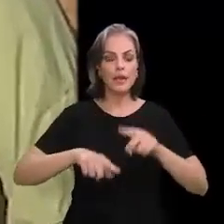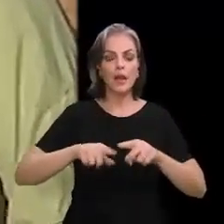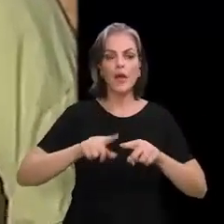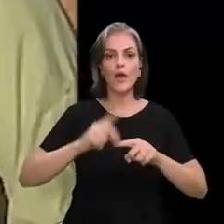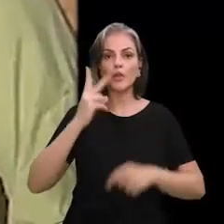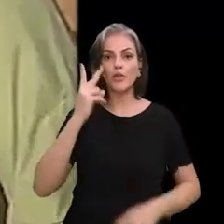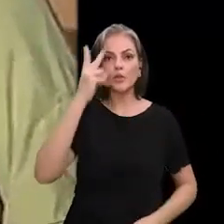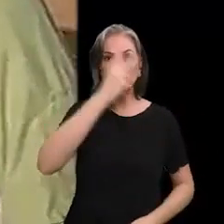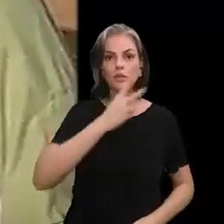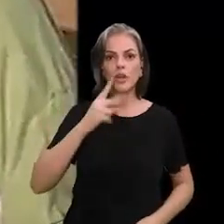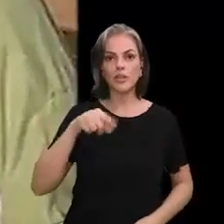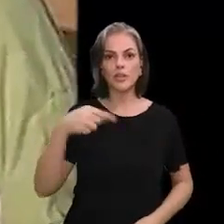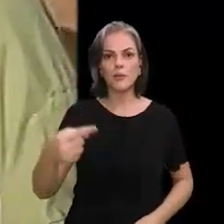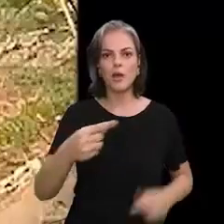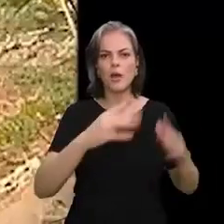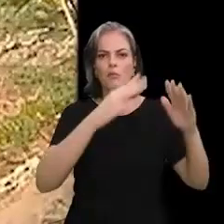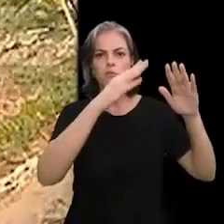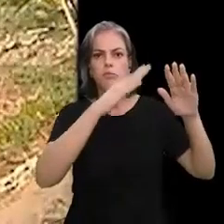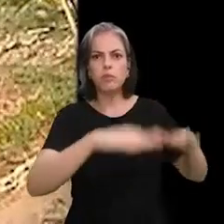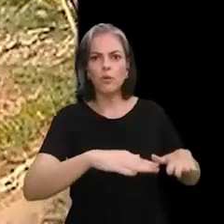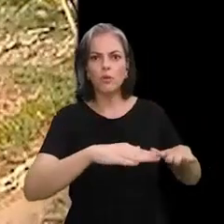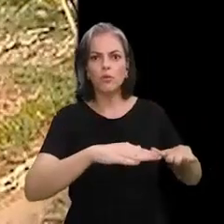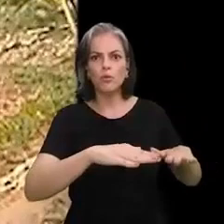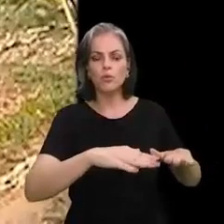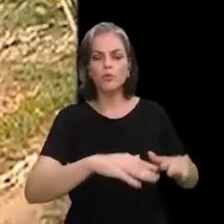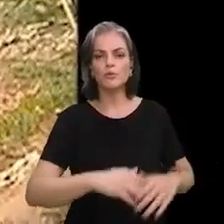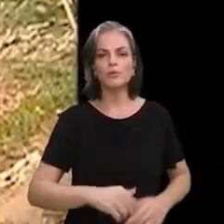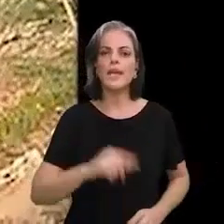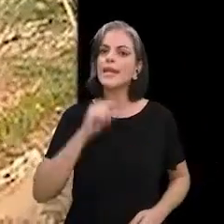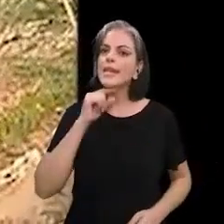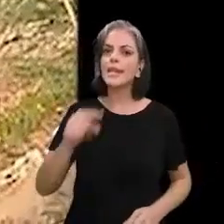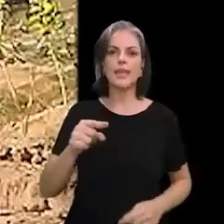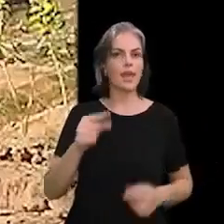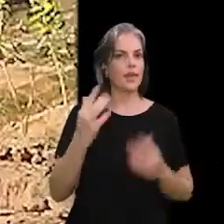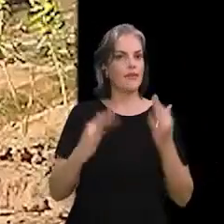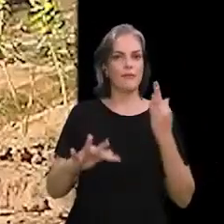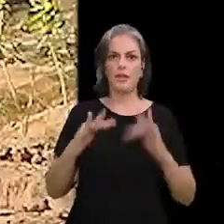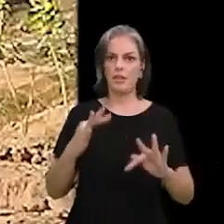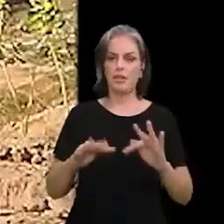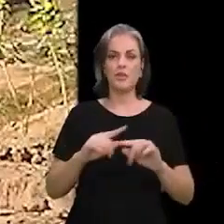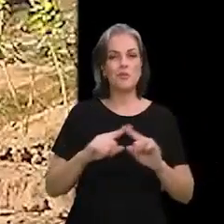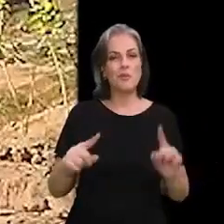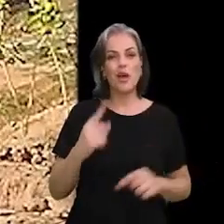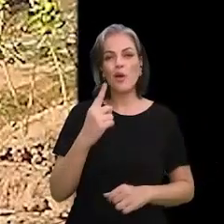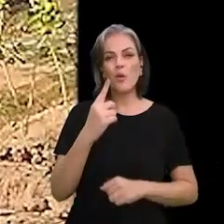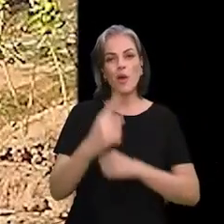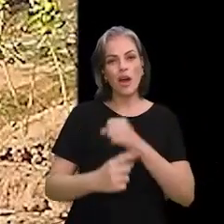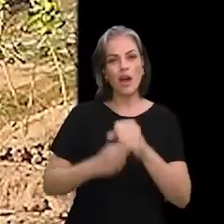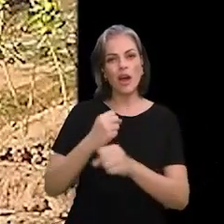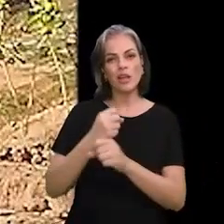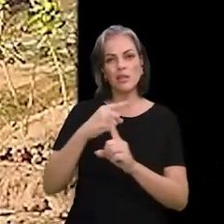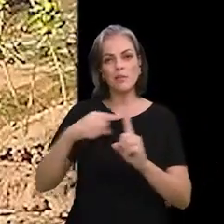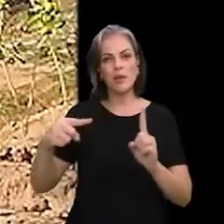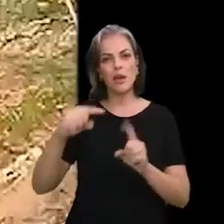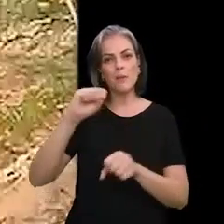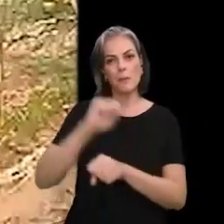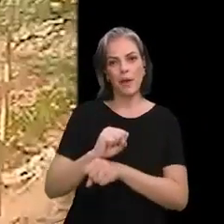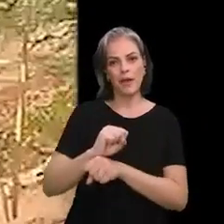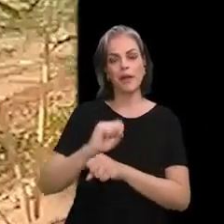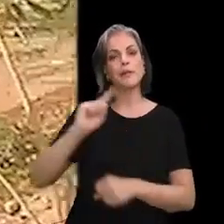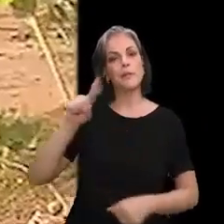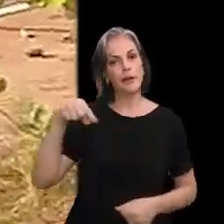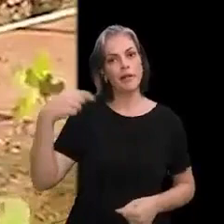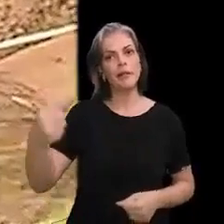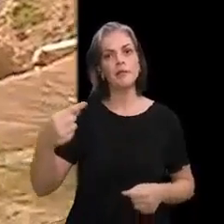horas depois, tudo veio abaixo. Ninguém saiu ferido, mas foi um ano e meio parado para finalmente fazer um projeto